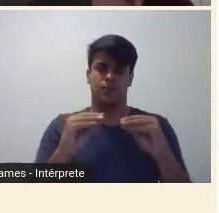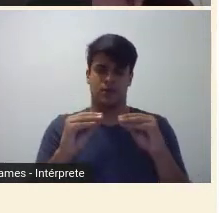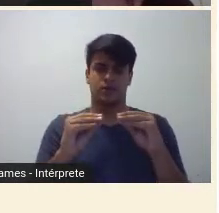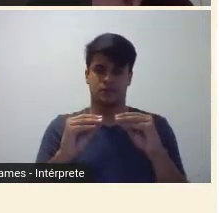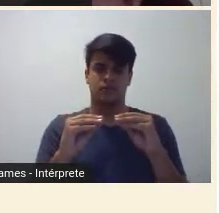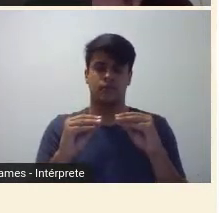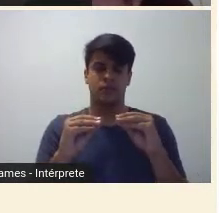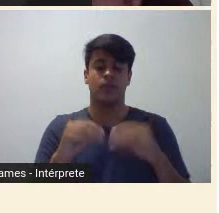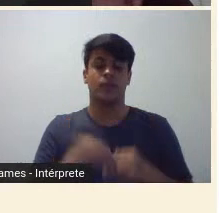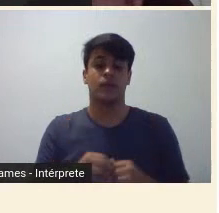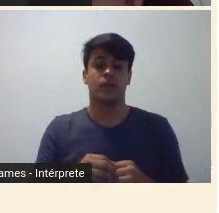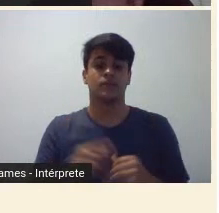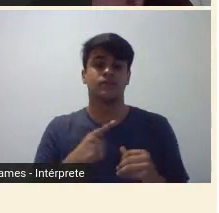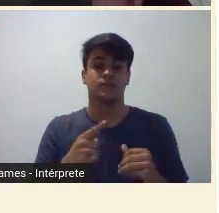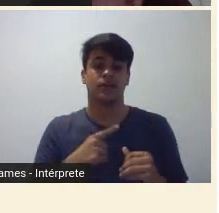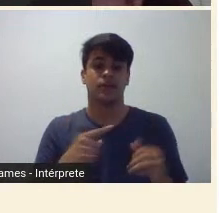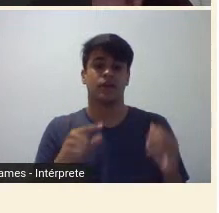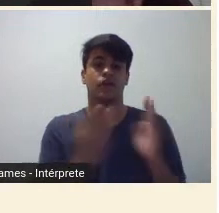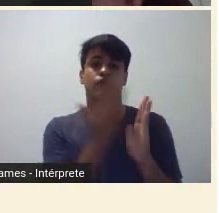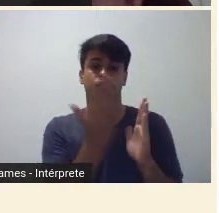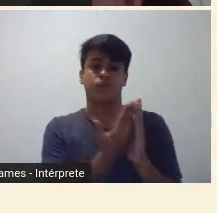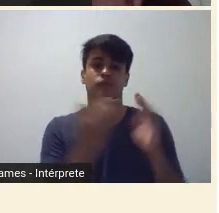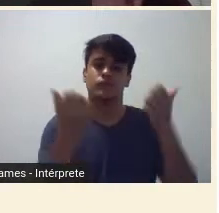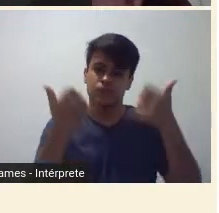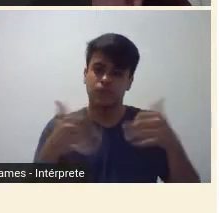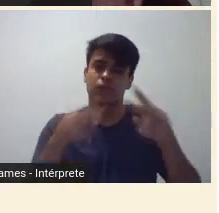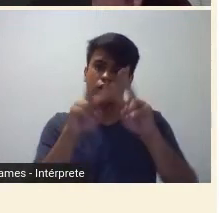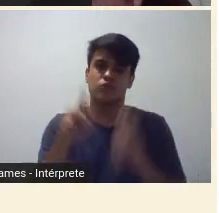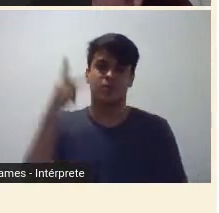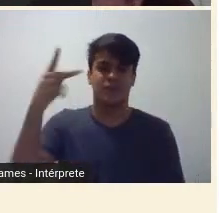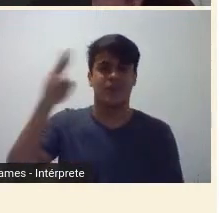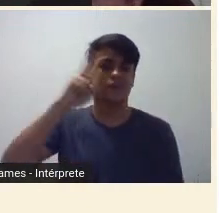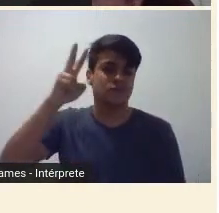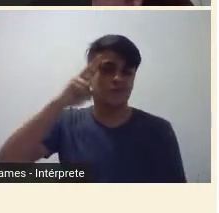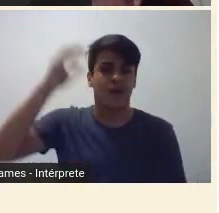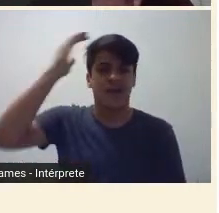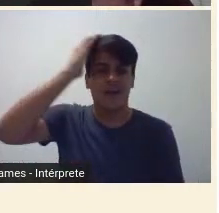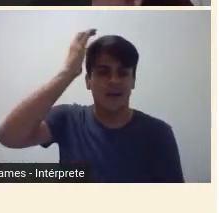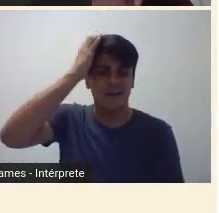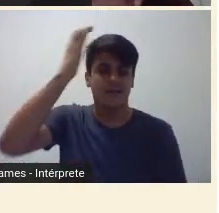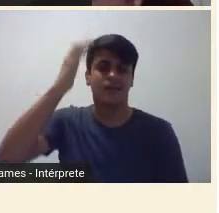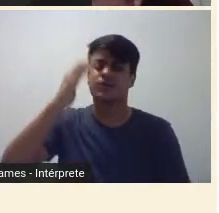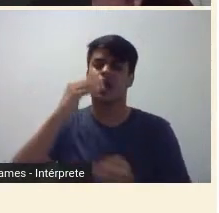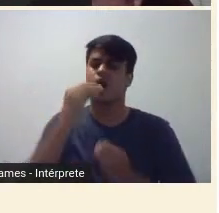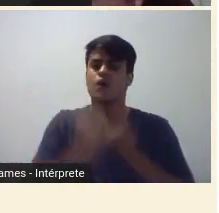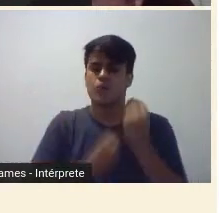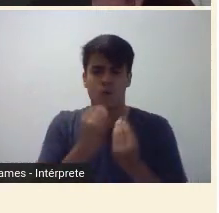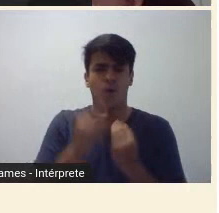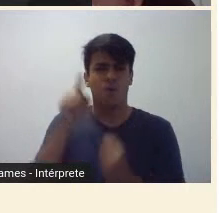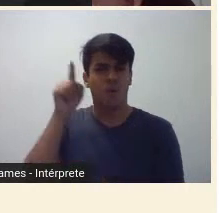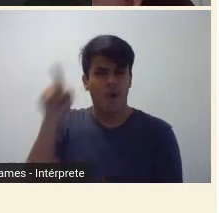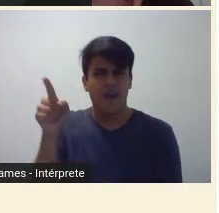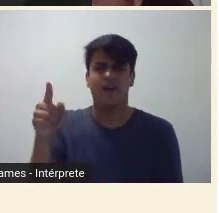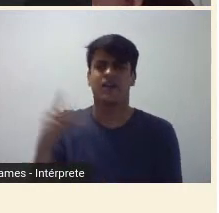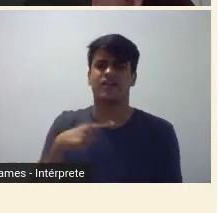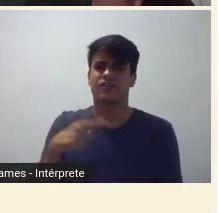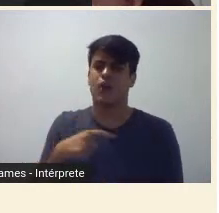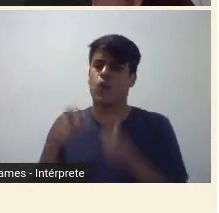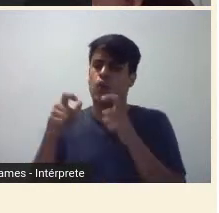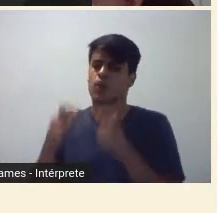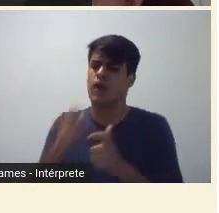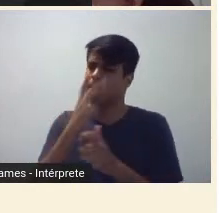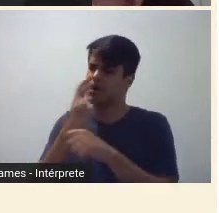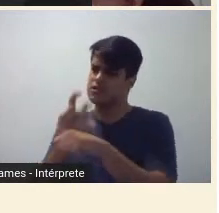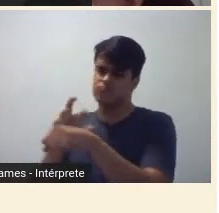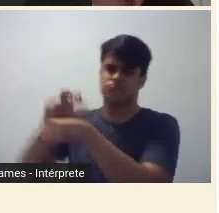Malfatti, Tropical, revendo uma velha questão. Ele também analisa essa questão de como a Anitta foi ocupando esse lugar da